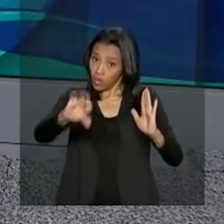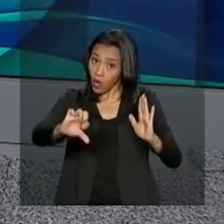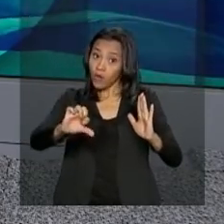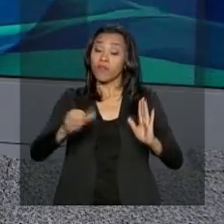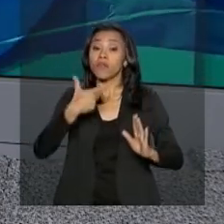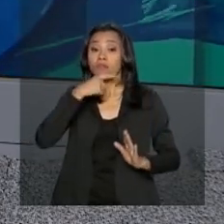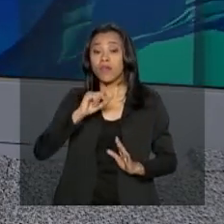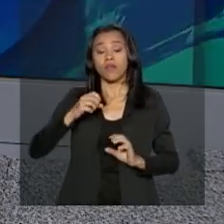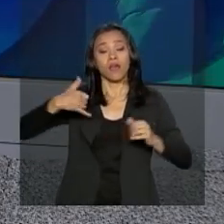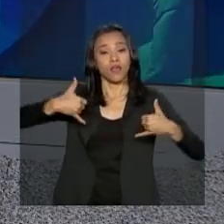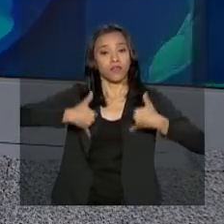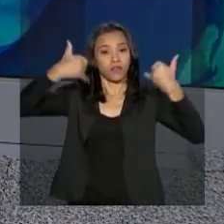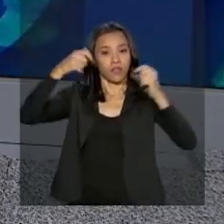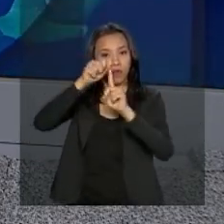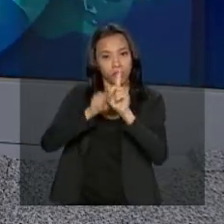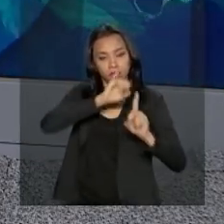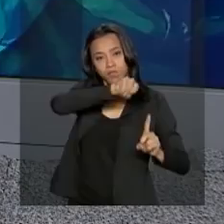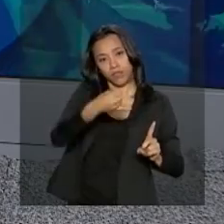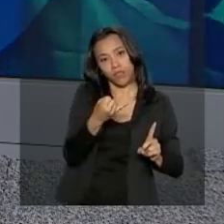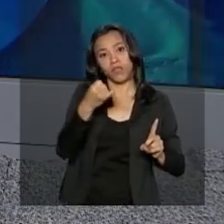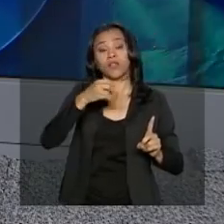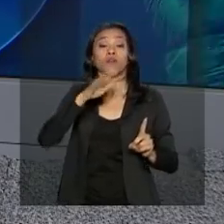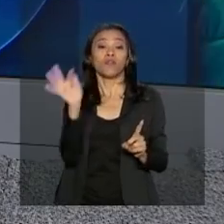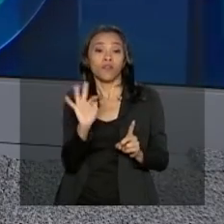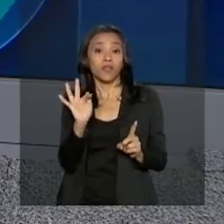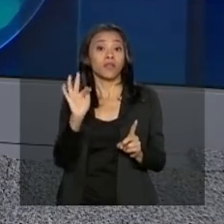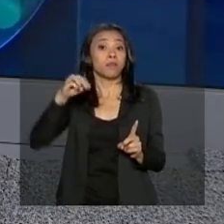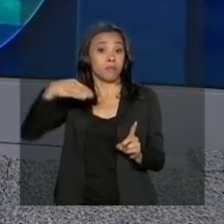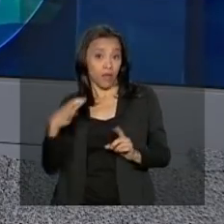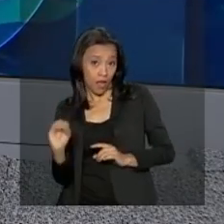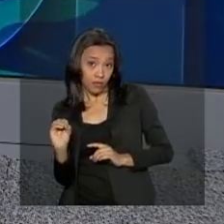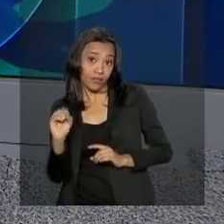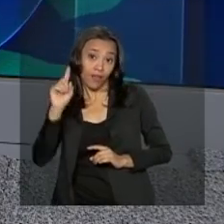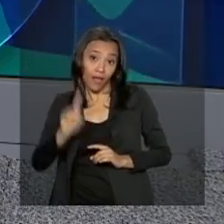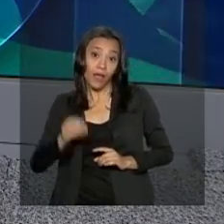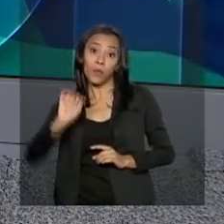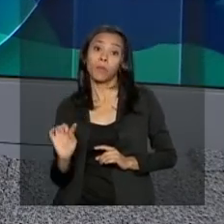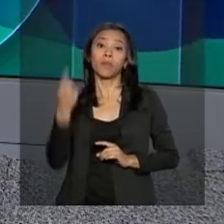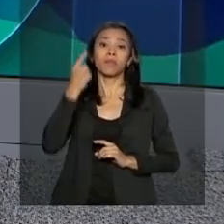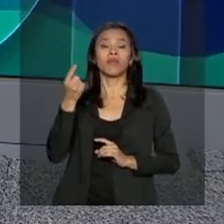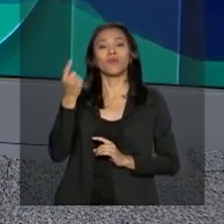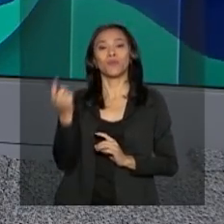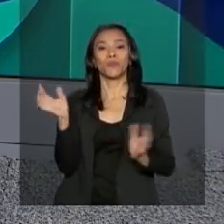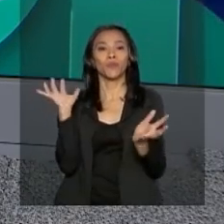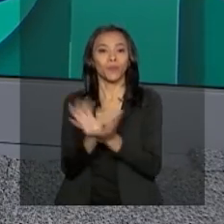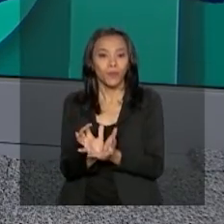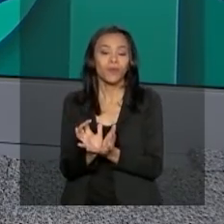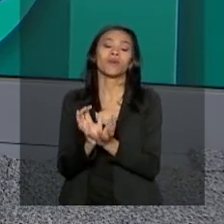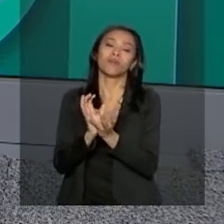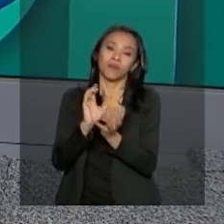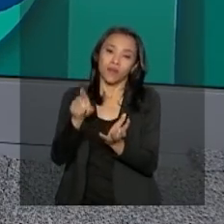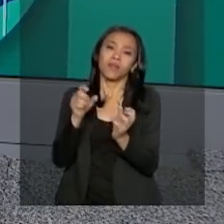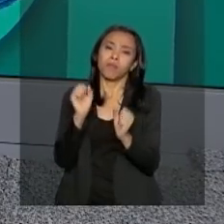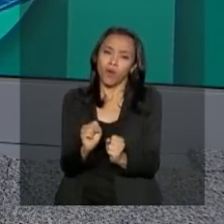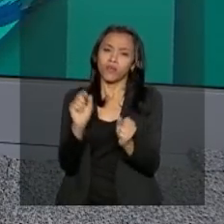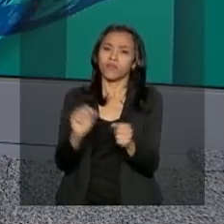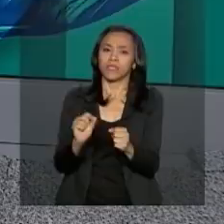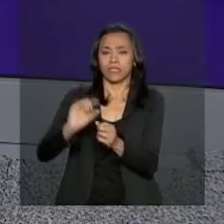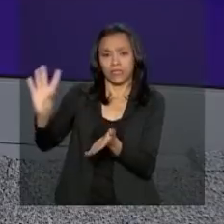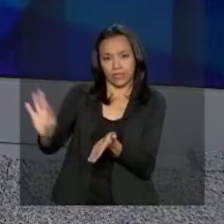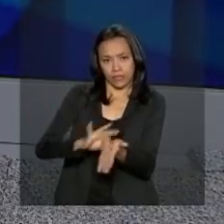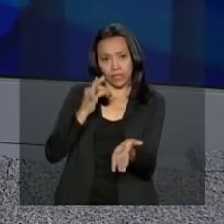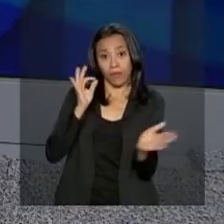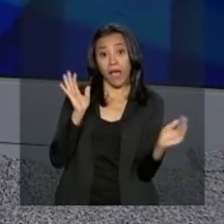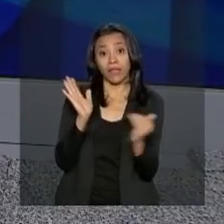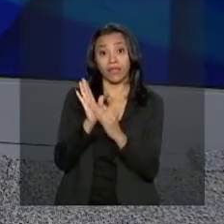aniversário nos meses de janeiro, fevereiro e março farão parte do primeiro lote e podem fazer a inscrição no Cadastro Único até o final do